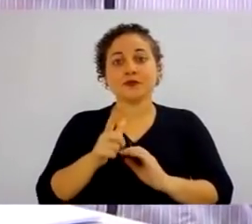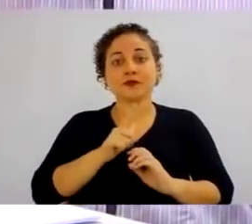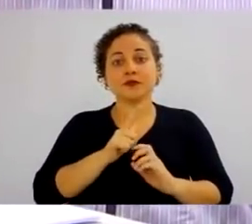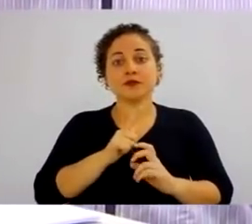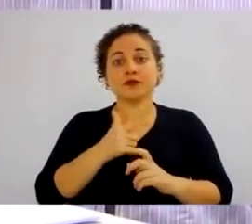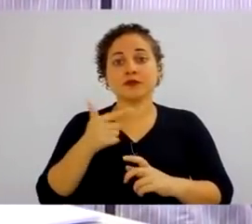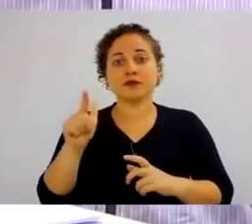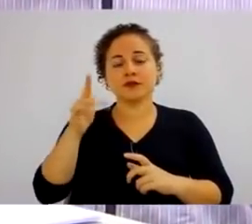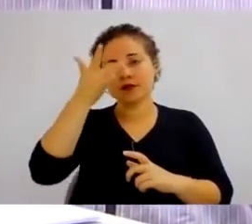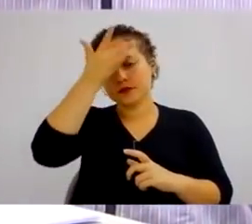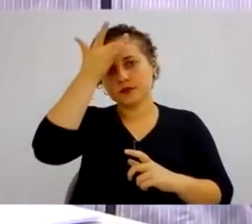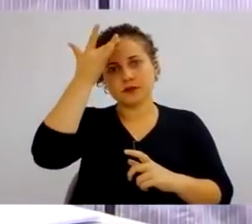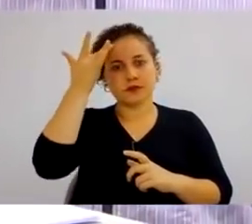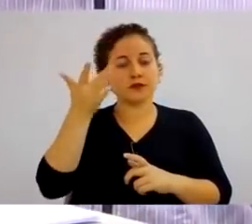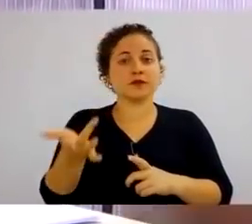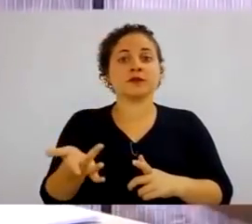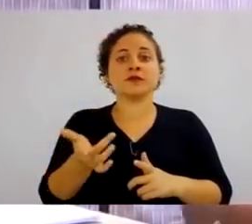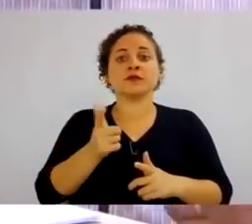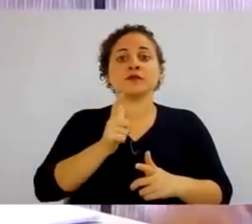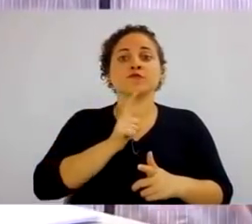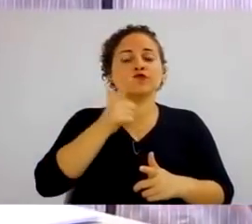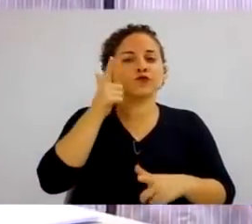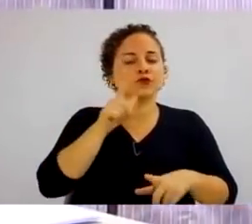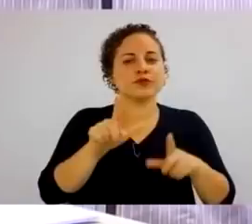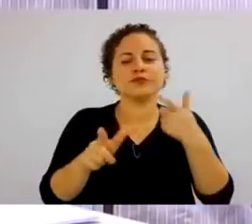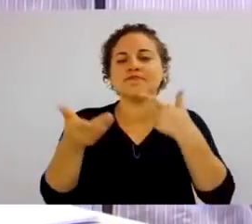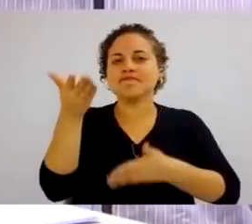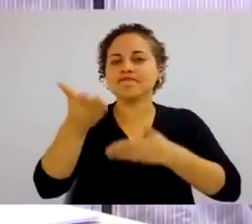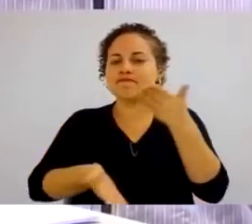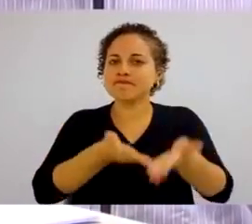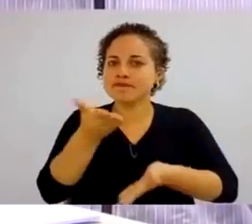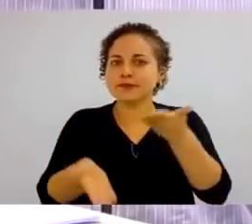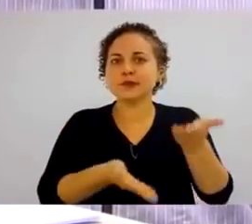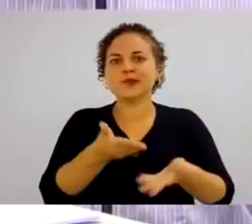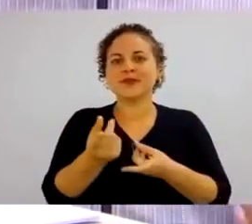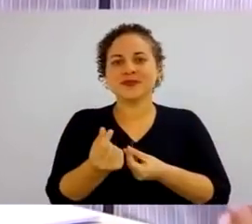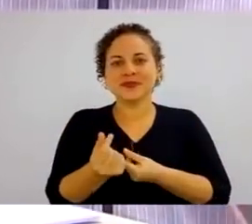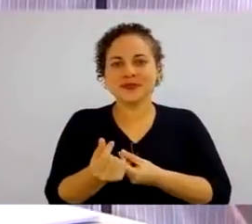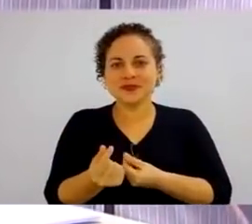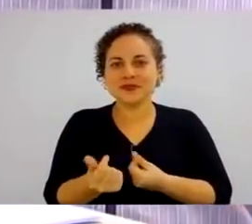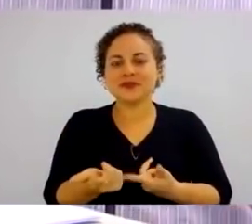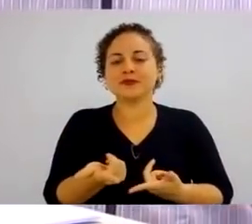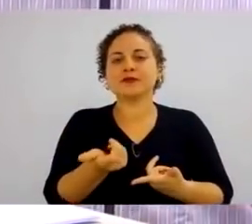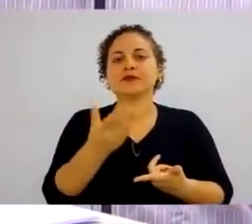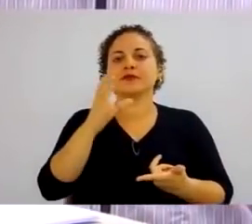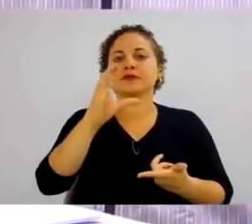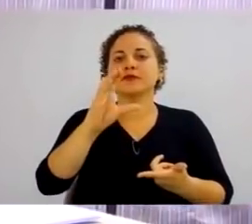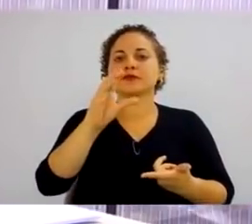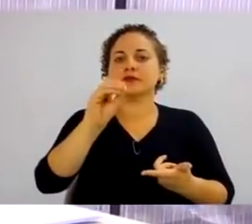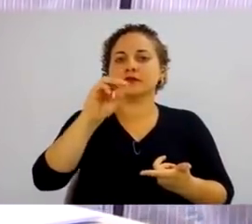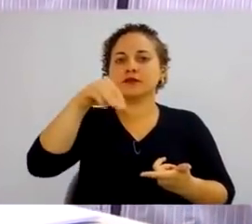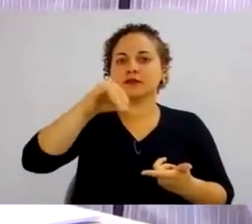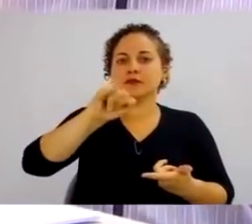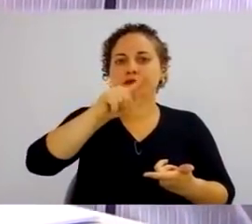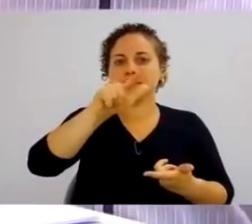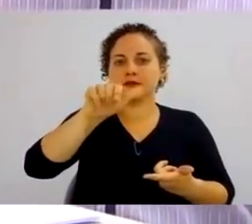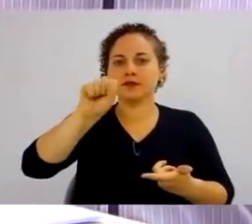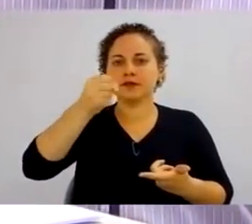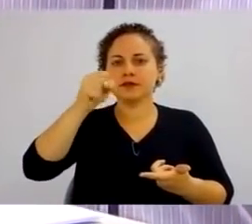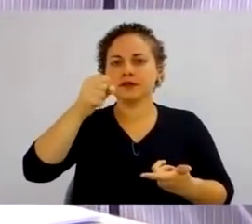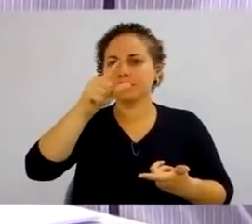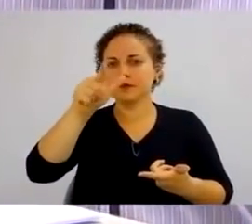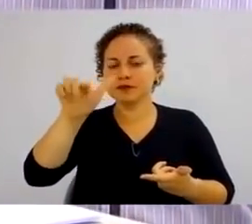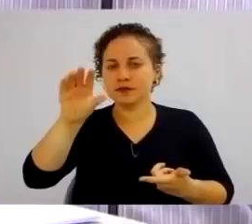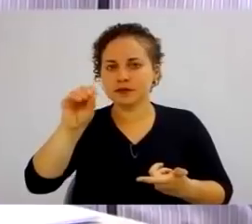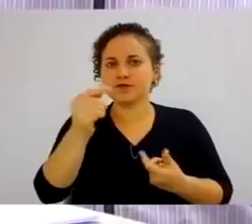Nós temos aqui prêmios, participação nos lucros, comissão, ou seja, isso acontece muito